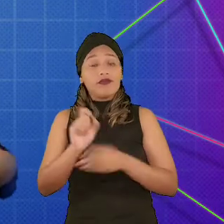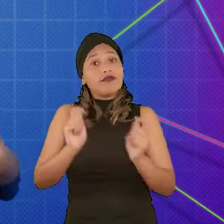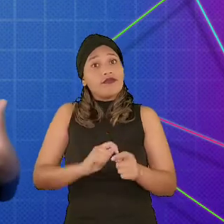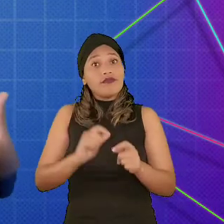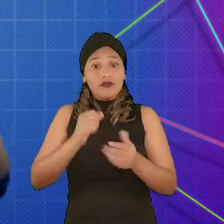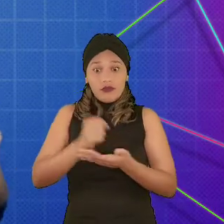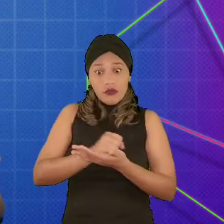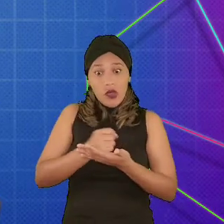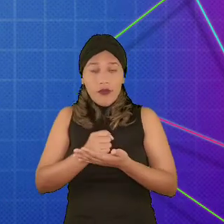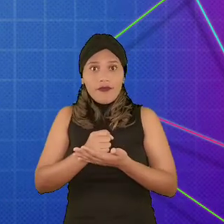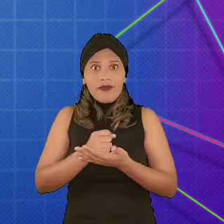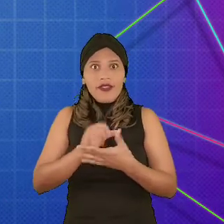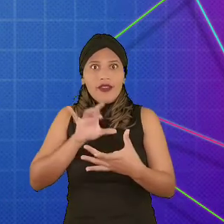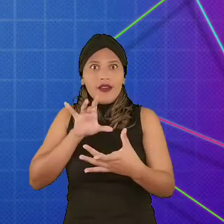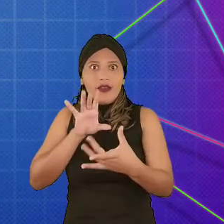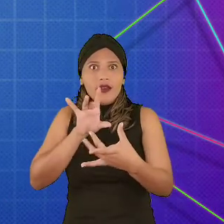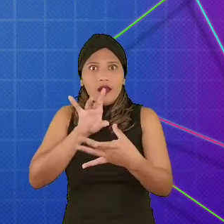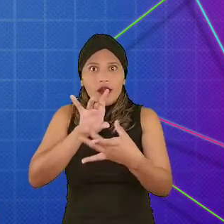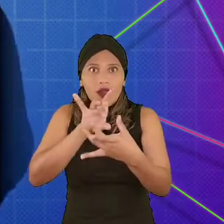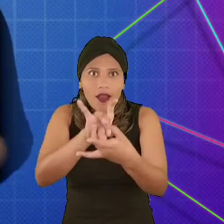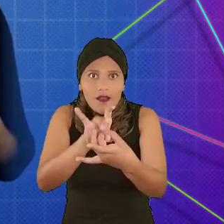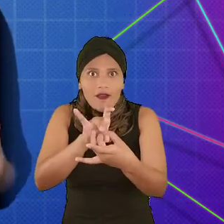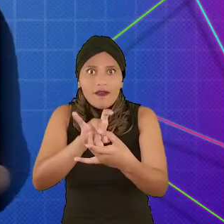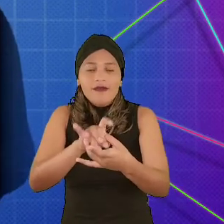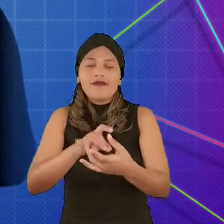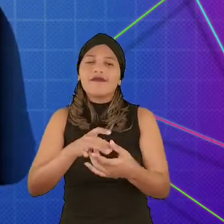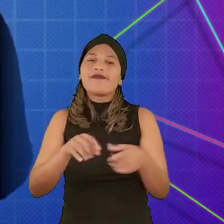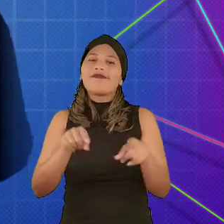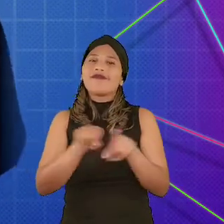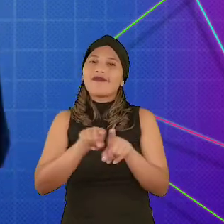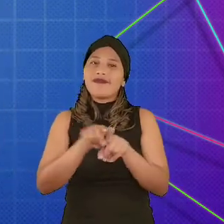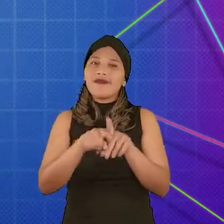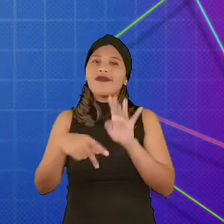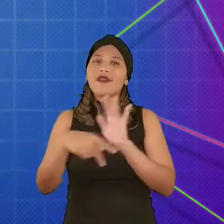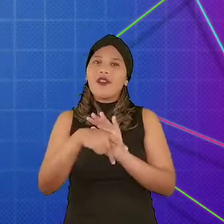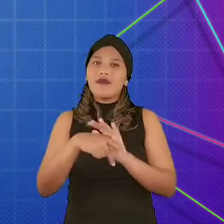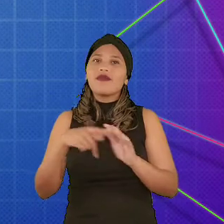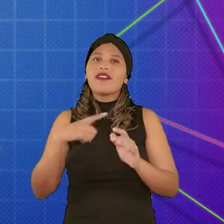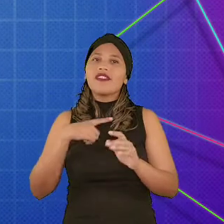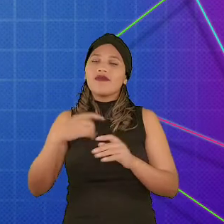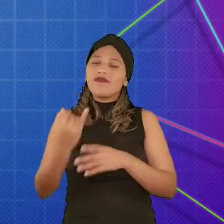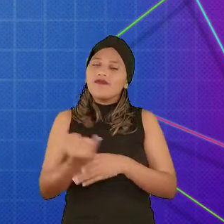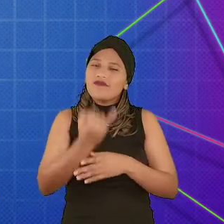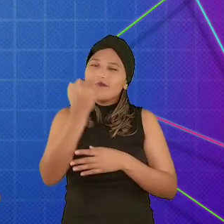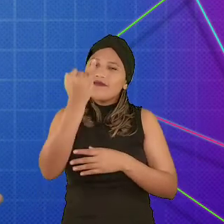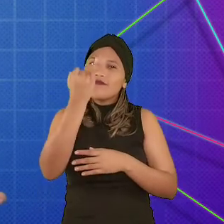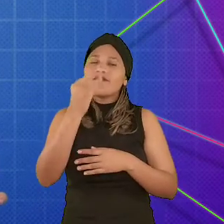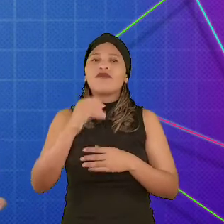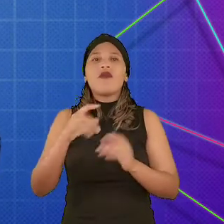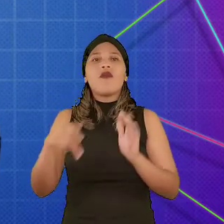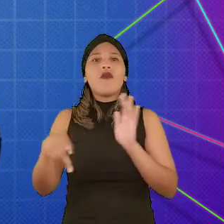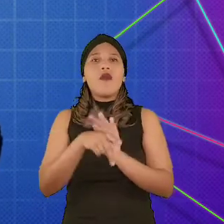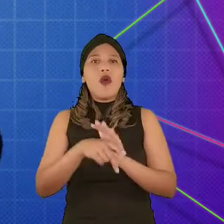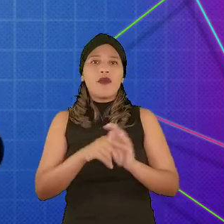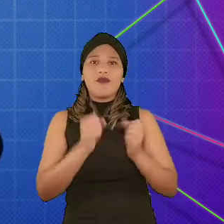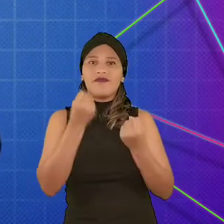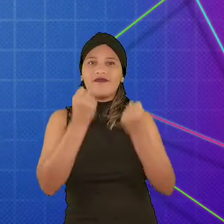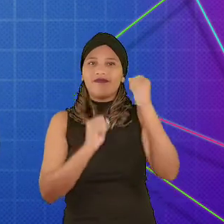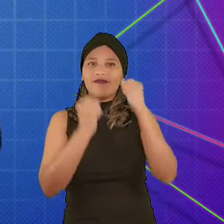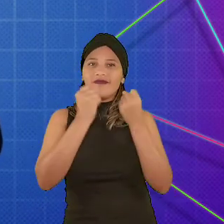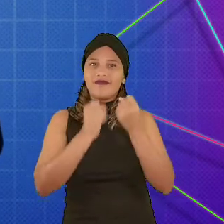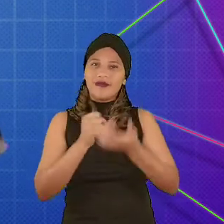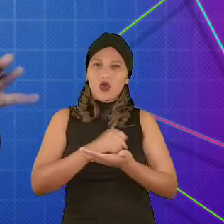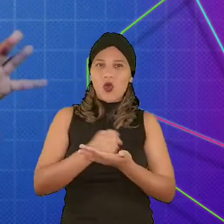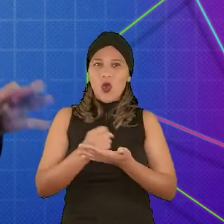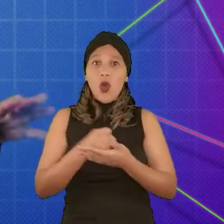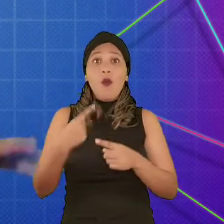jogador até mais próximo e imerso no game. Ainda, os game mods são muito importantes para a indústria de videogames, já